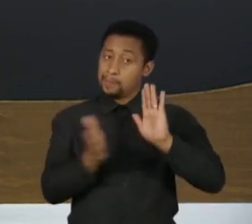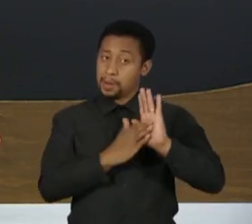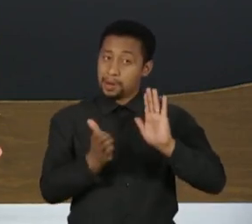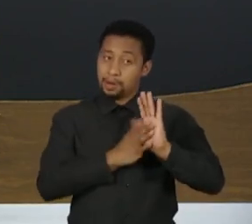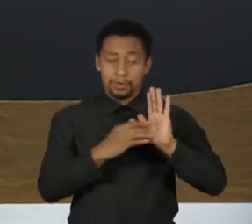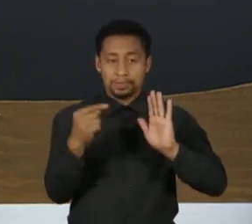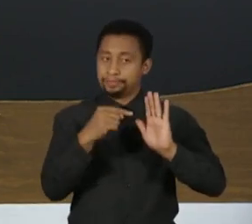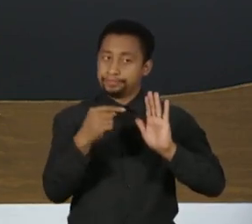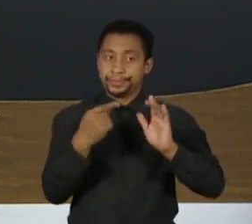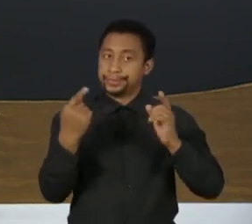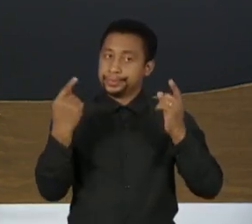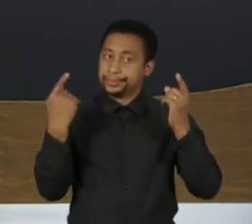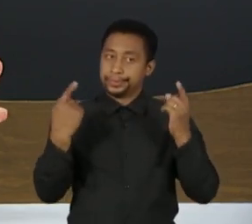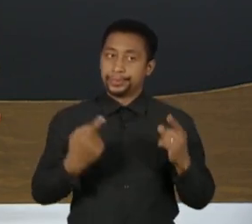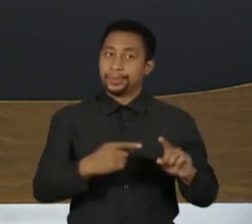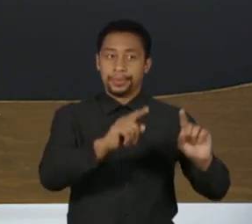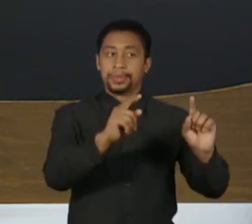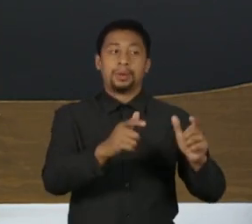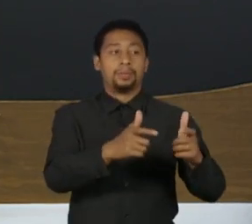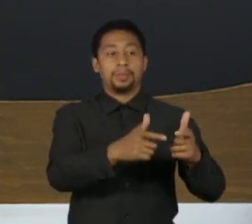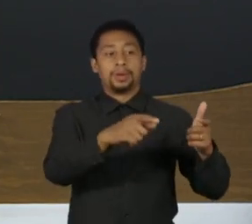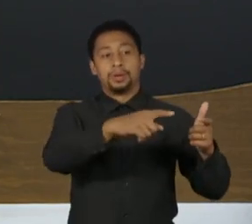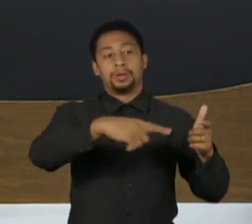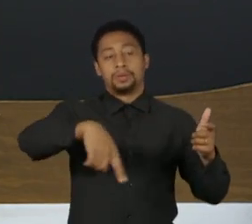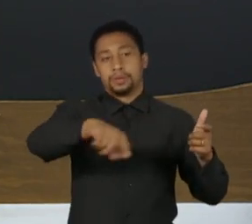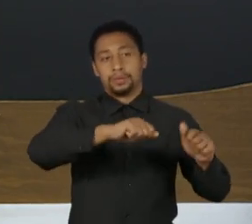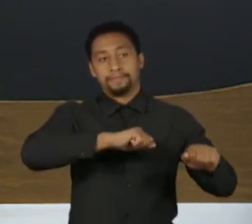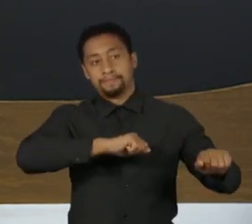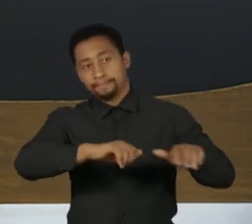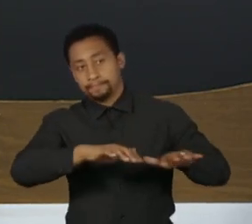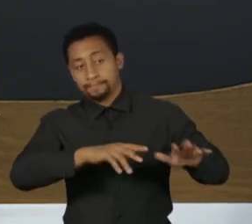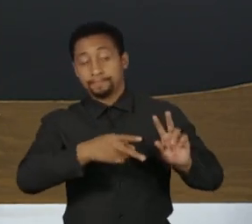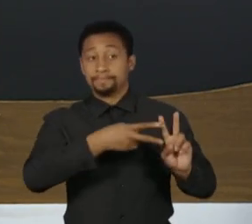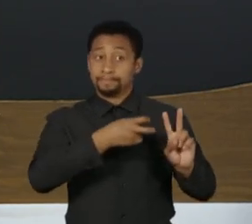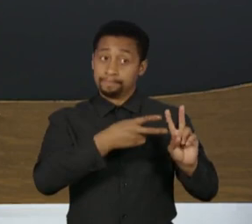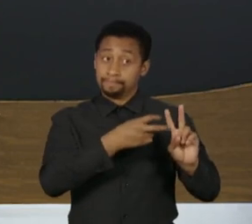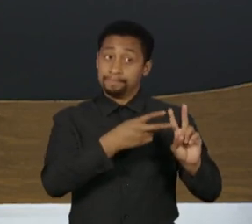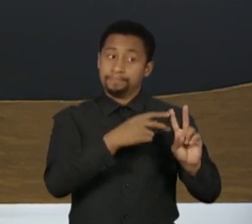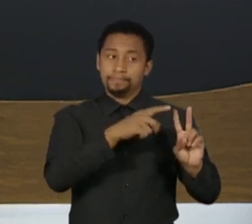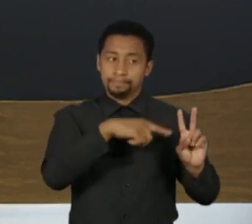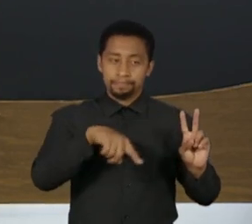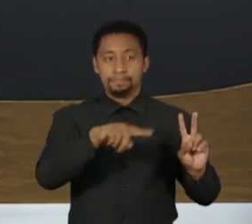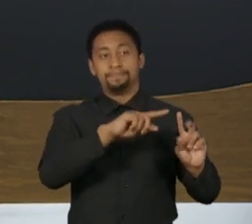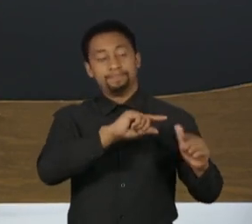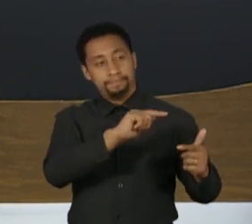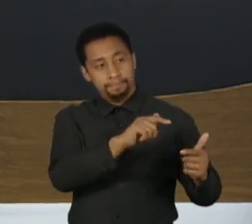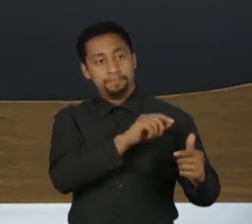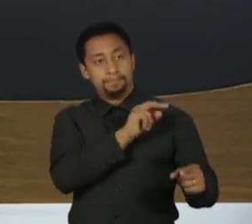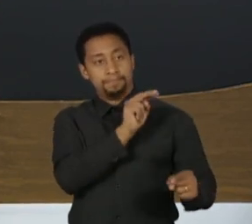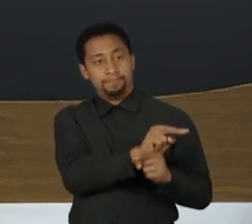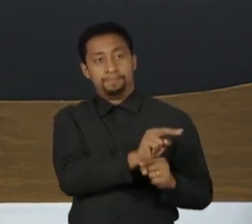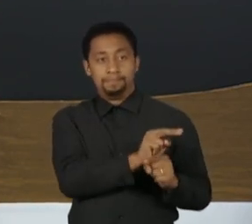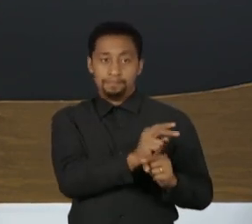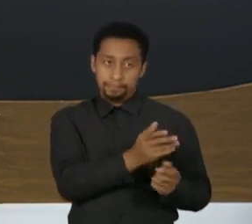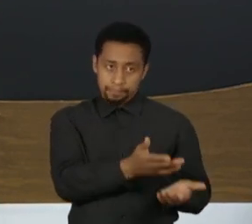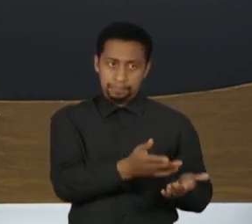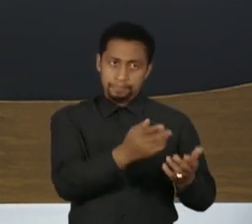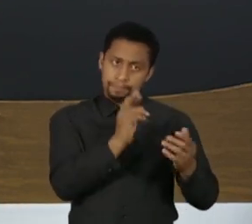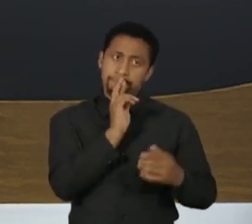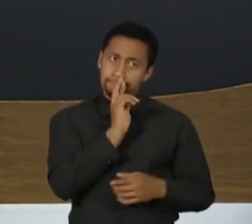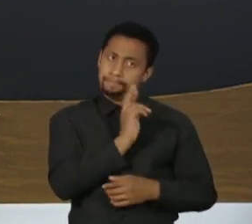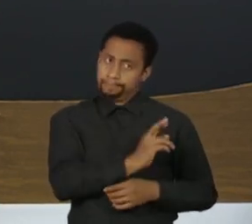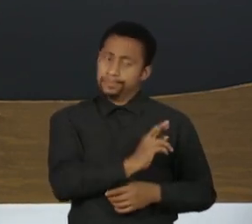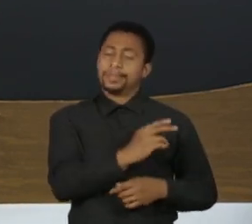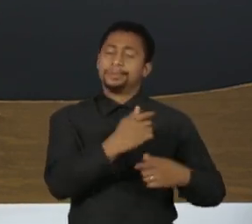na contramão do que a maioria do movimento indígena mais progressista defende. A senhora respondeu ao Rubens, que